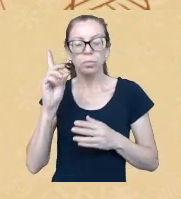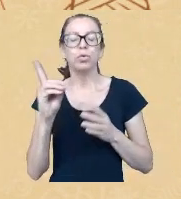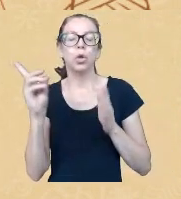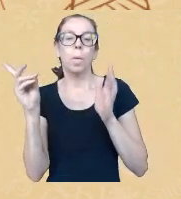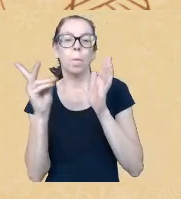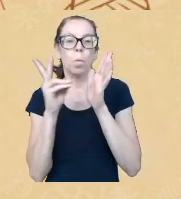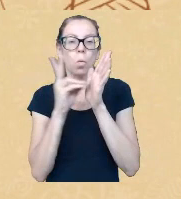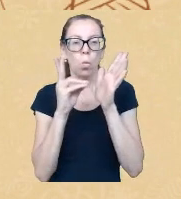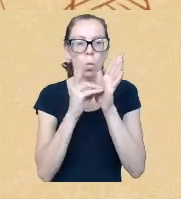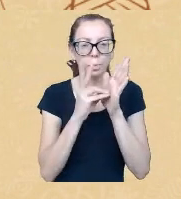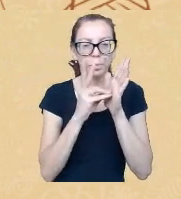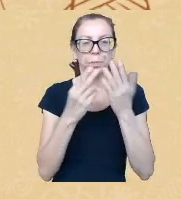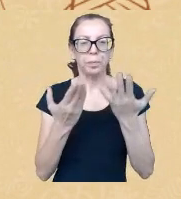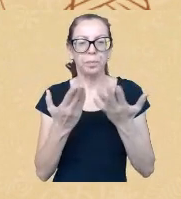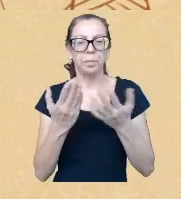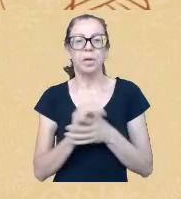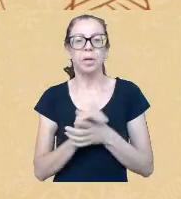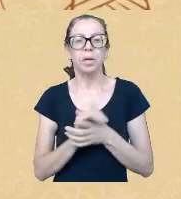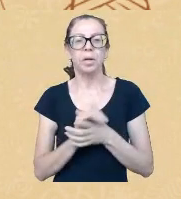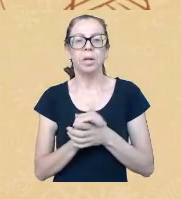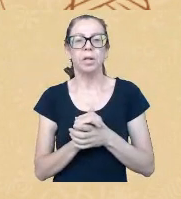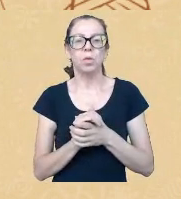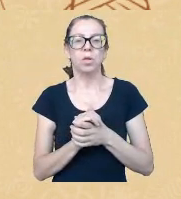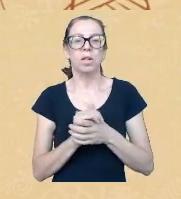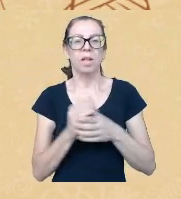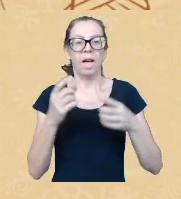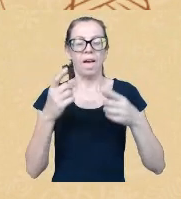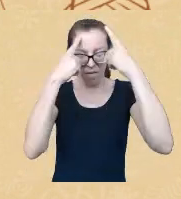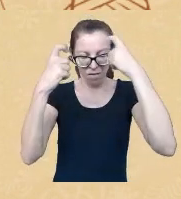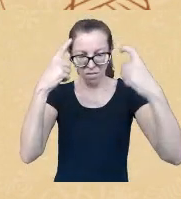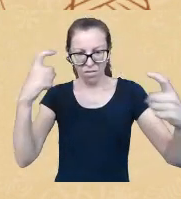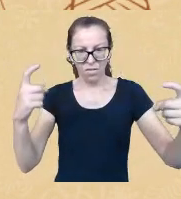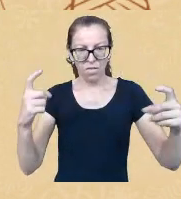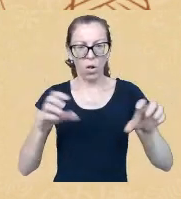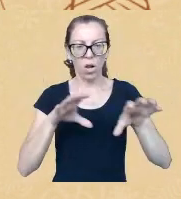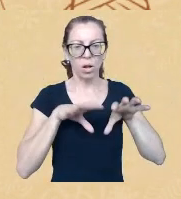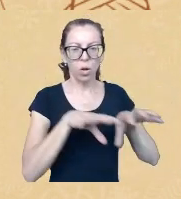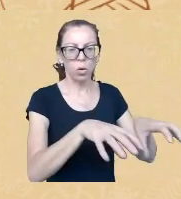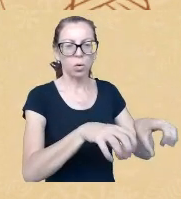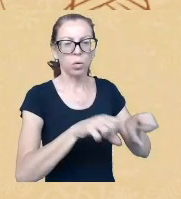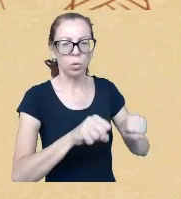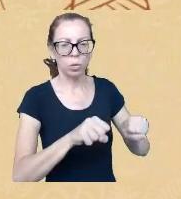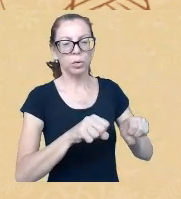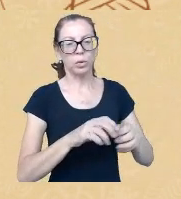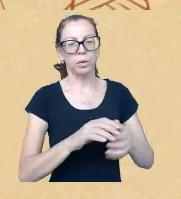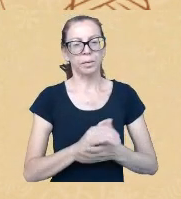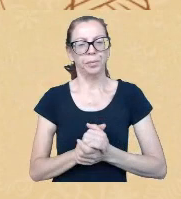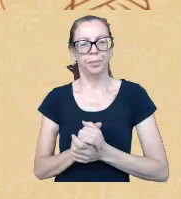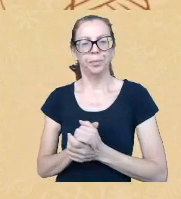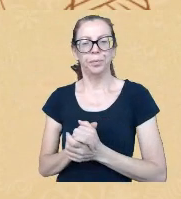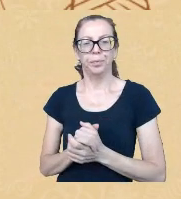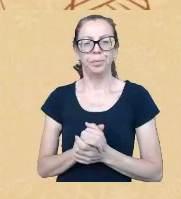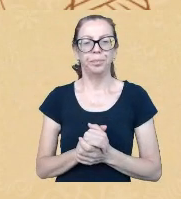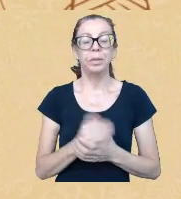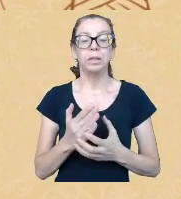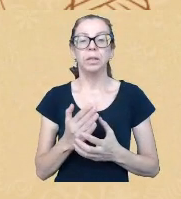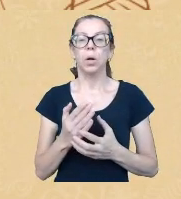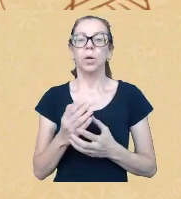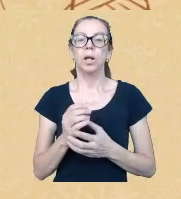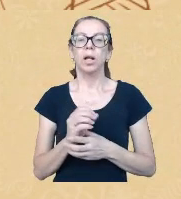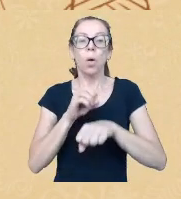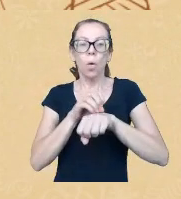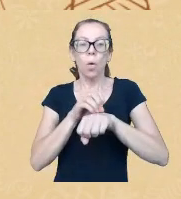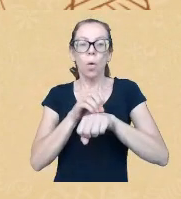e aí falando nessa questão dos estereótipos e até para indicar um livro para vocês tem